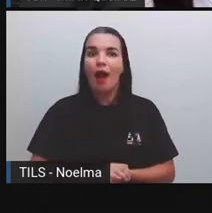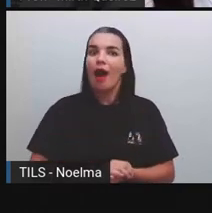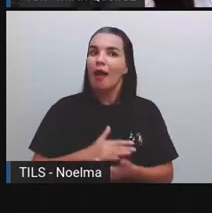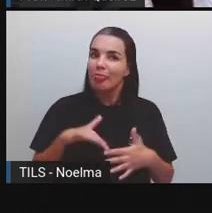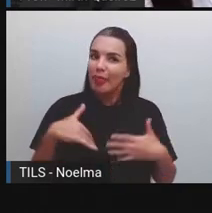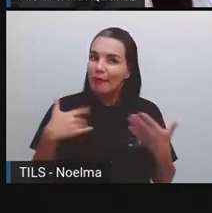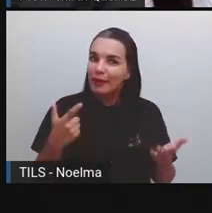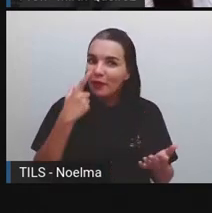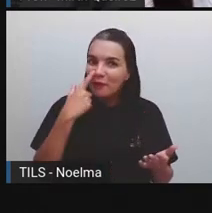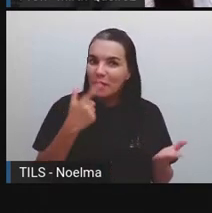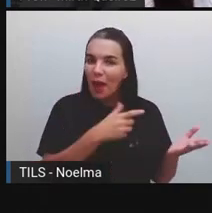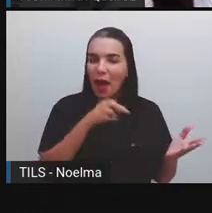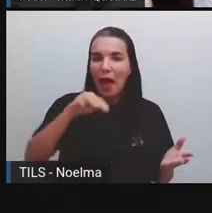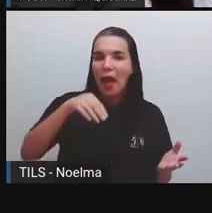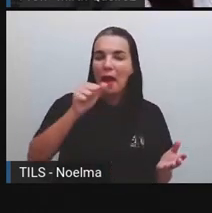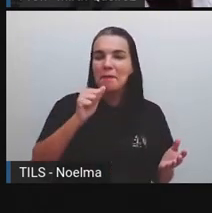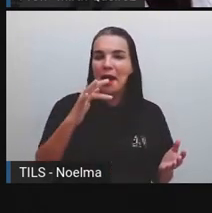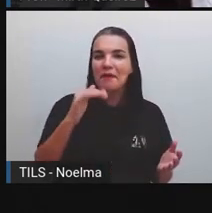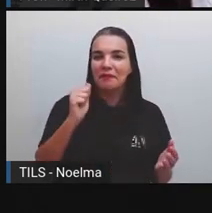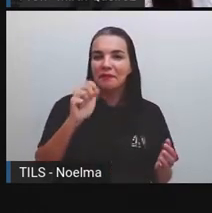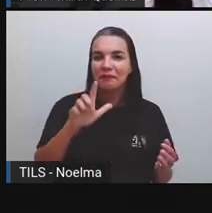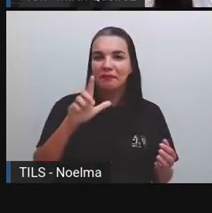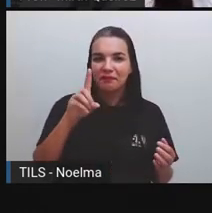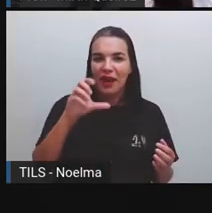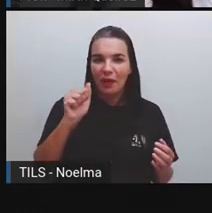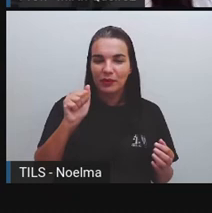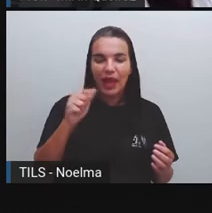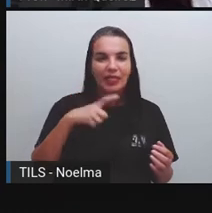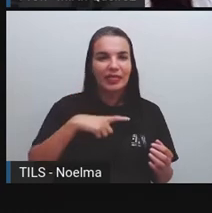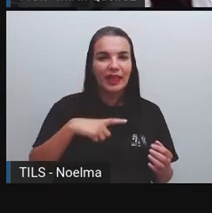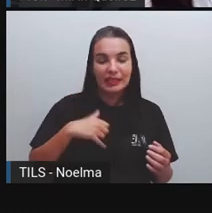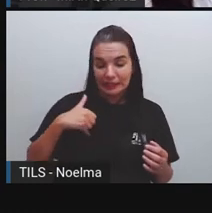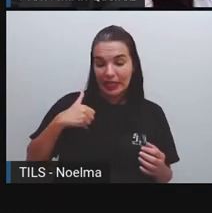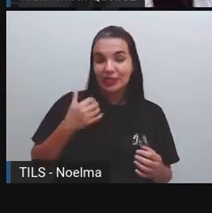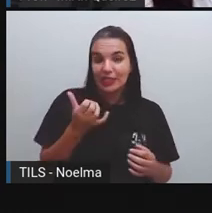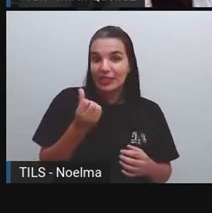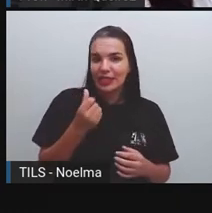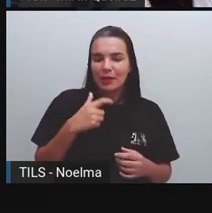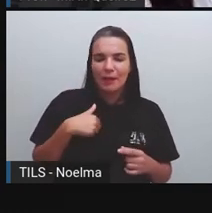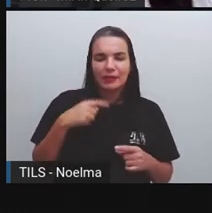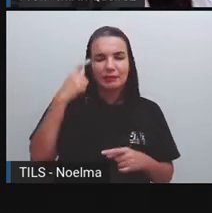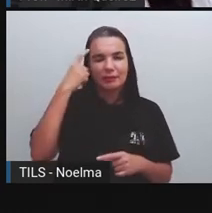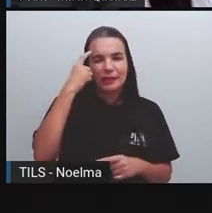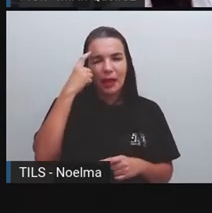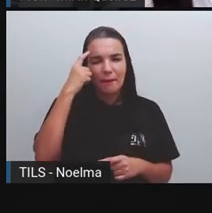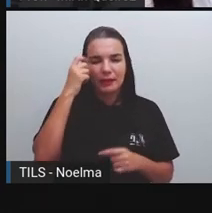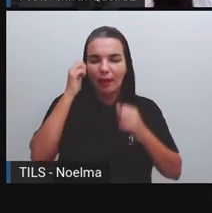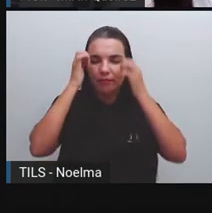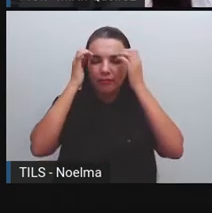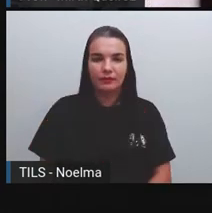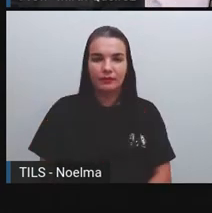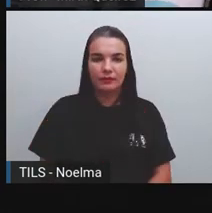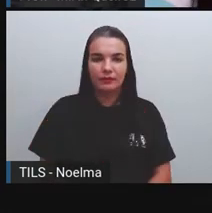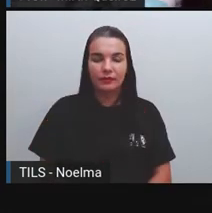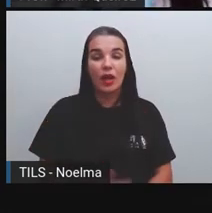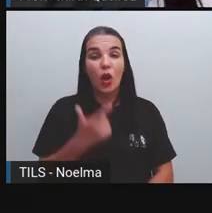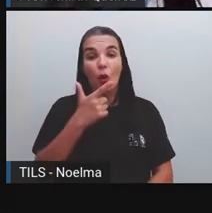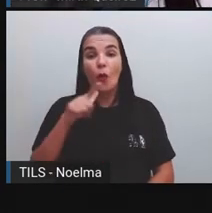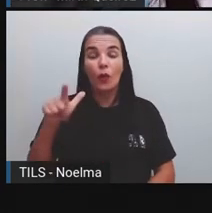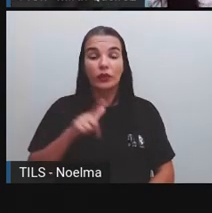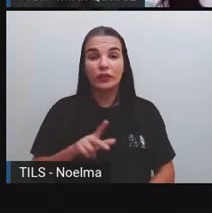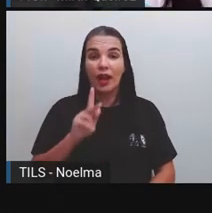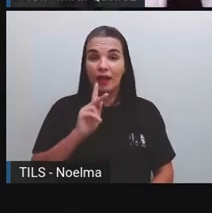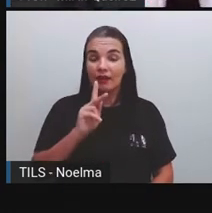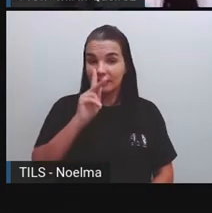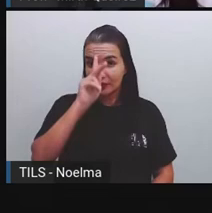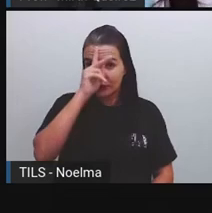É uma criança de seis anos com pensamentos muito ligados à reflexão, né? Outra história